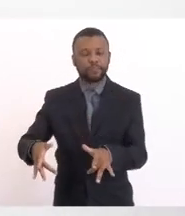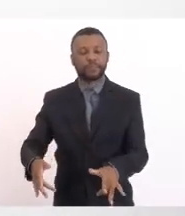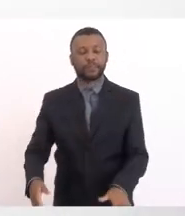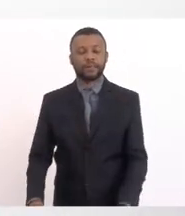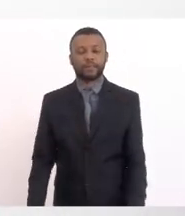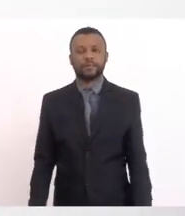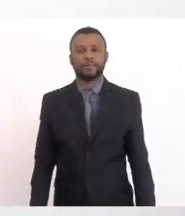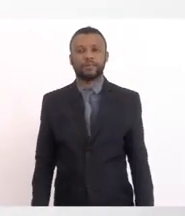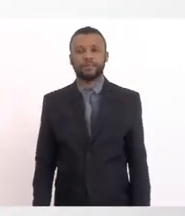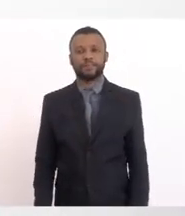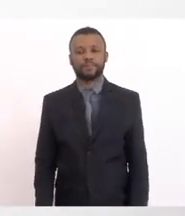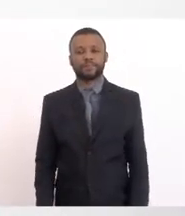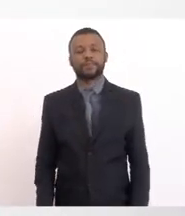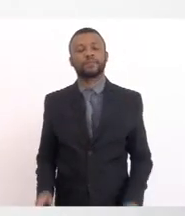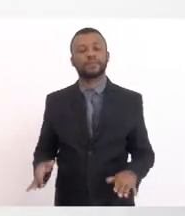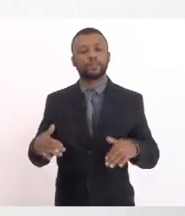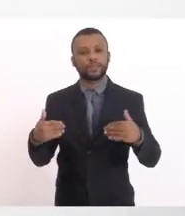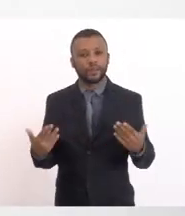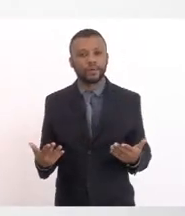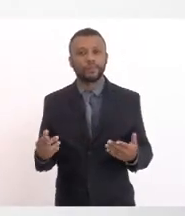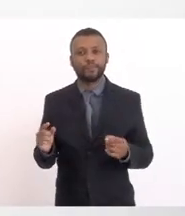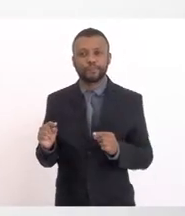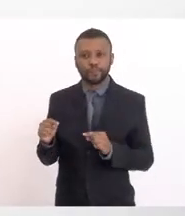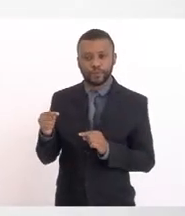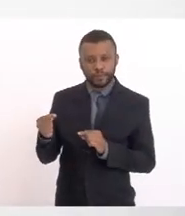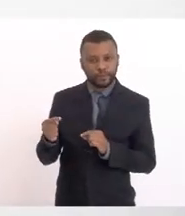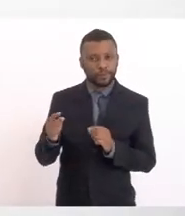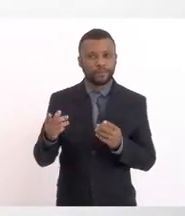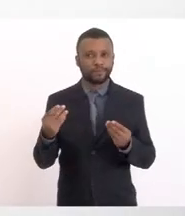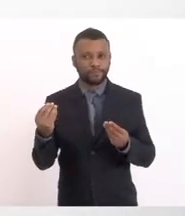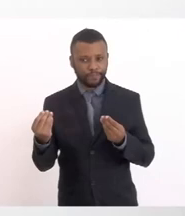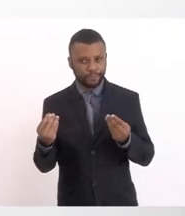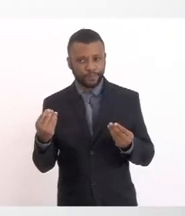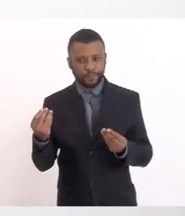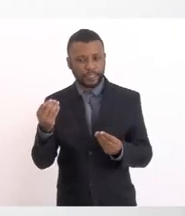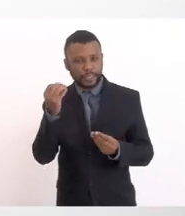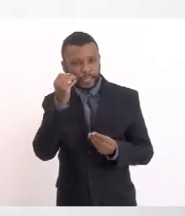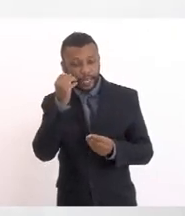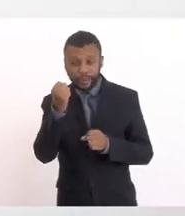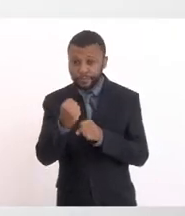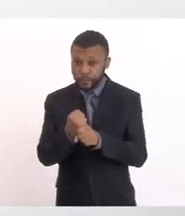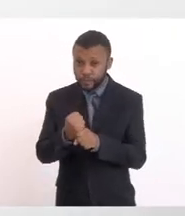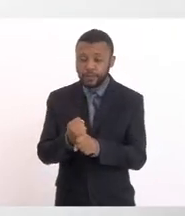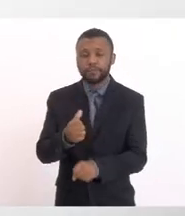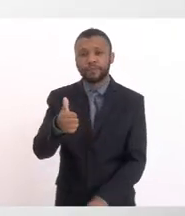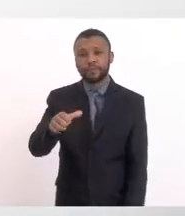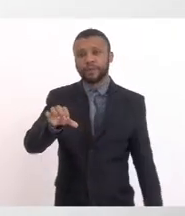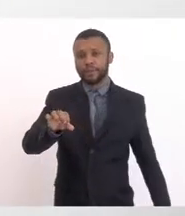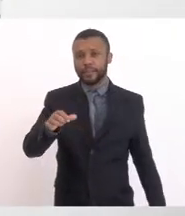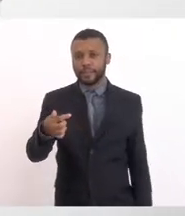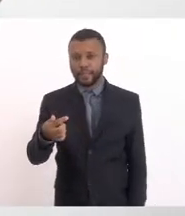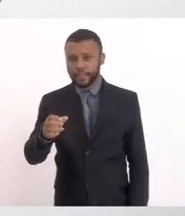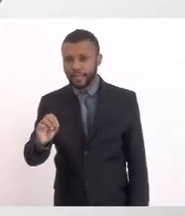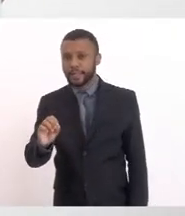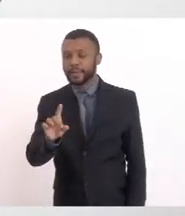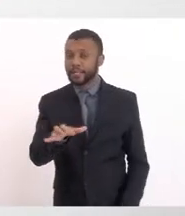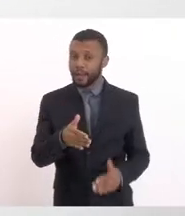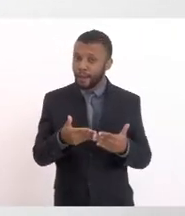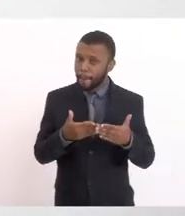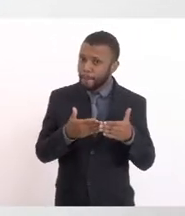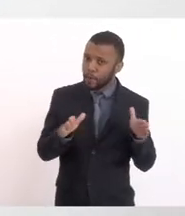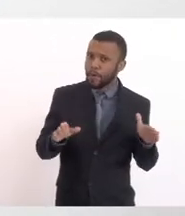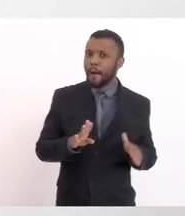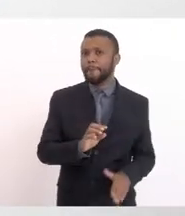Depois das barras Na minha Década de 70 Que abriu a barra Franca Não A barra